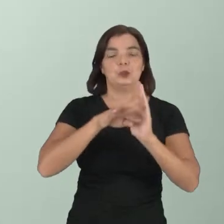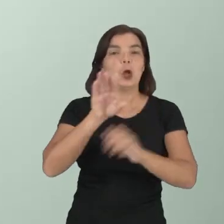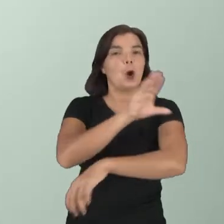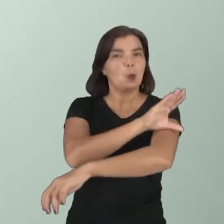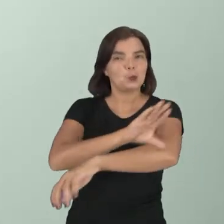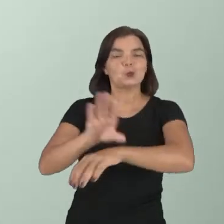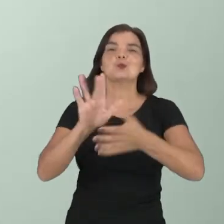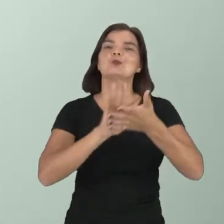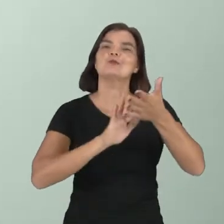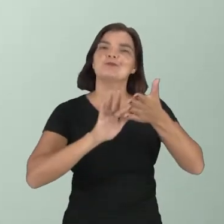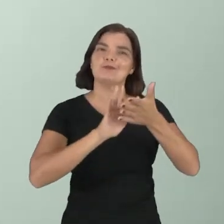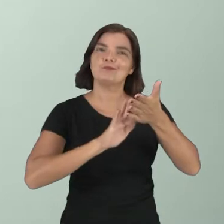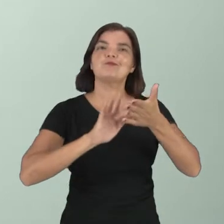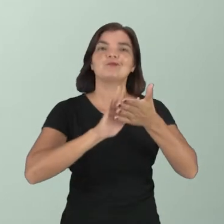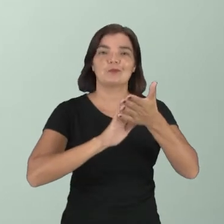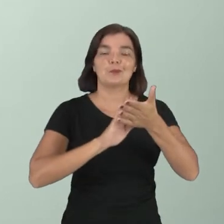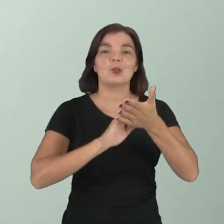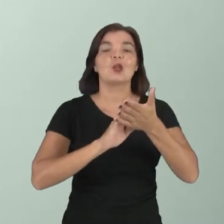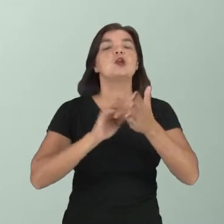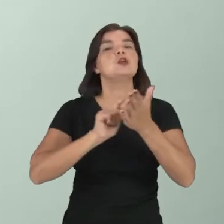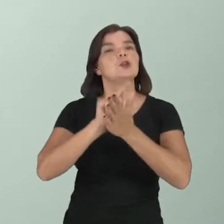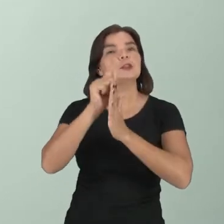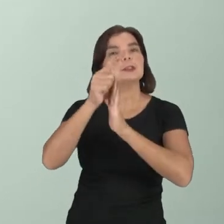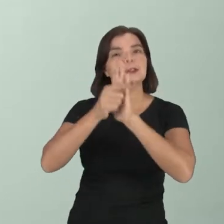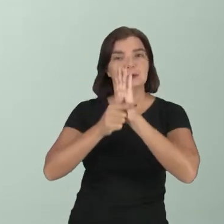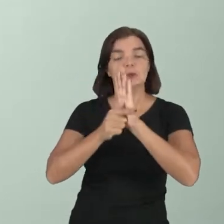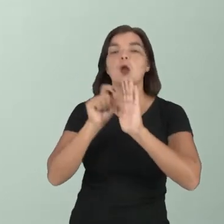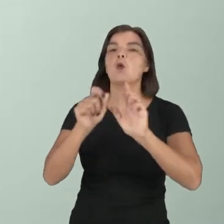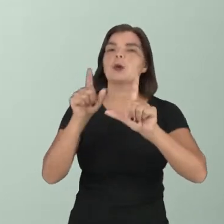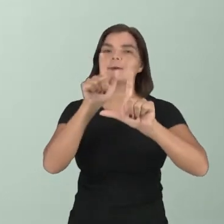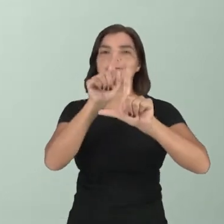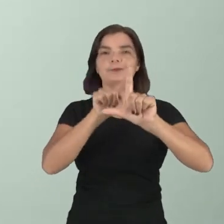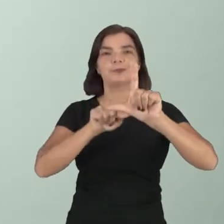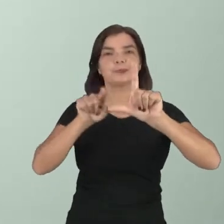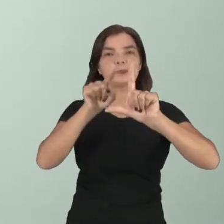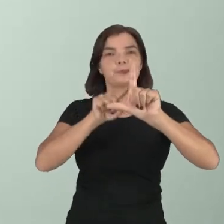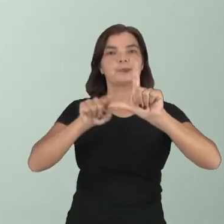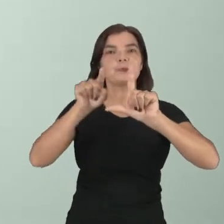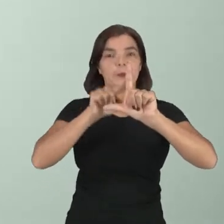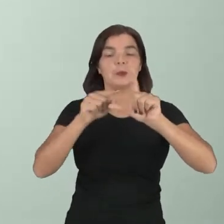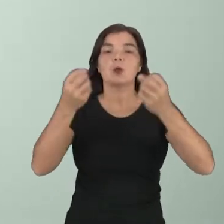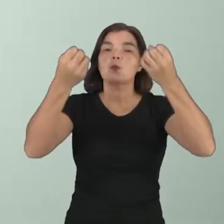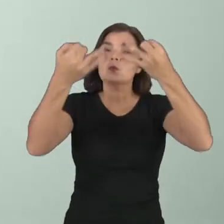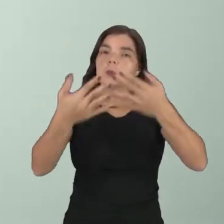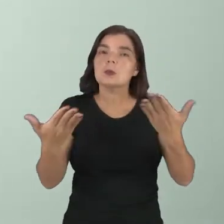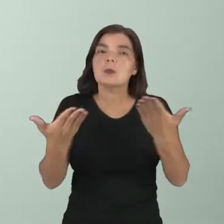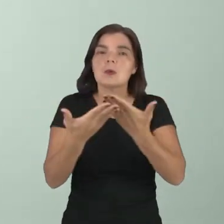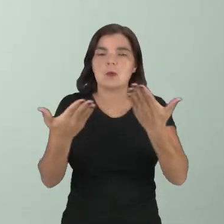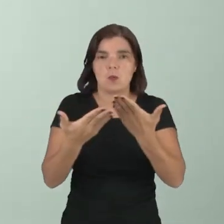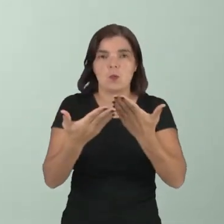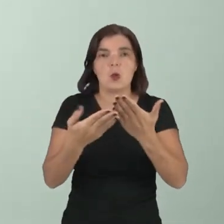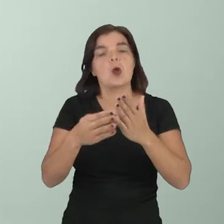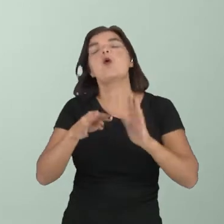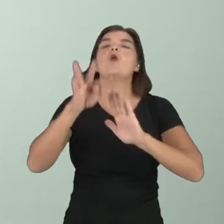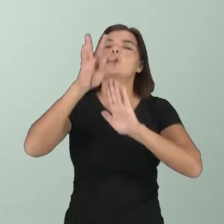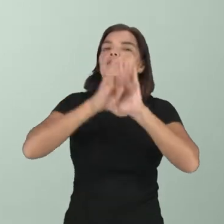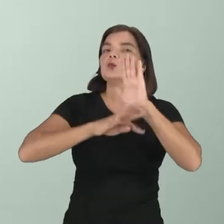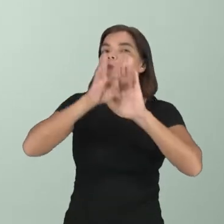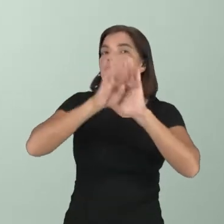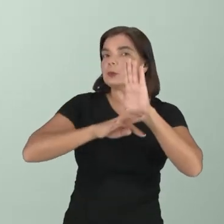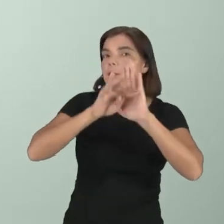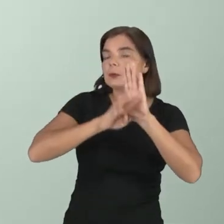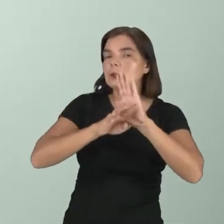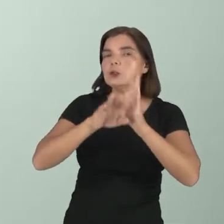texto da cultura digital. E esse gênero textual é o GIF, que nós iremos falar agora. Os textos da cultura